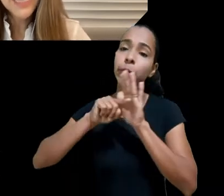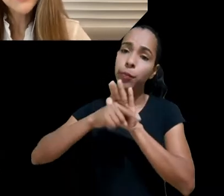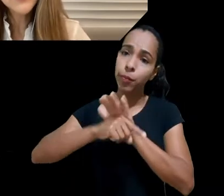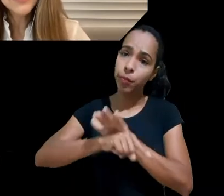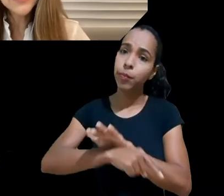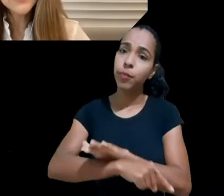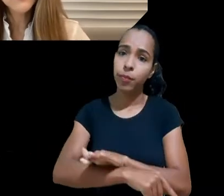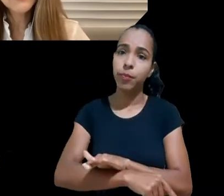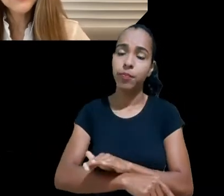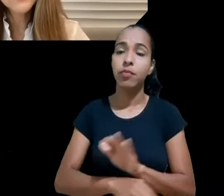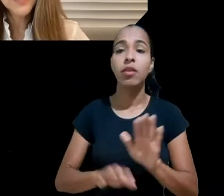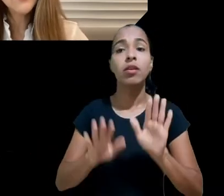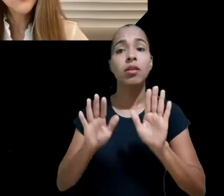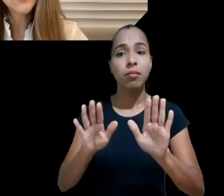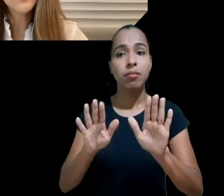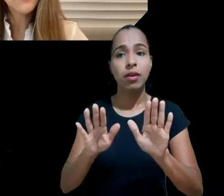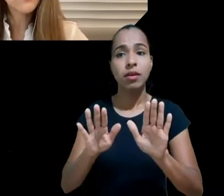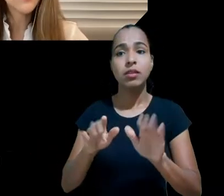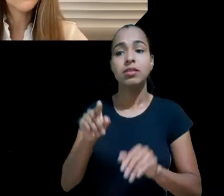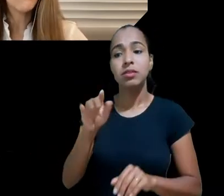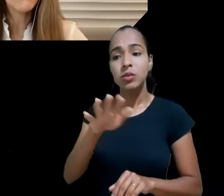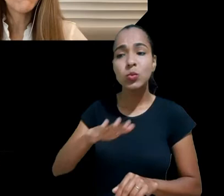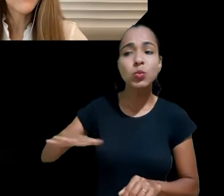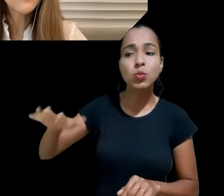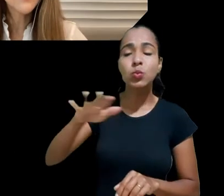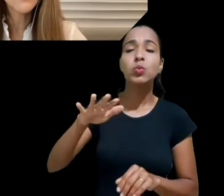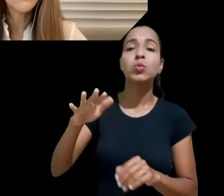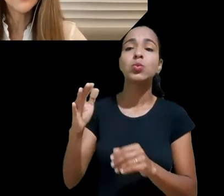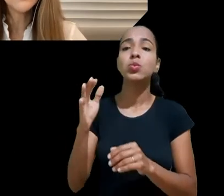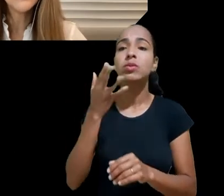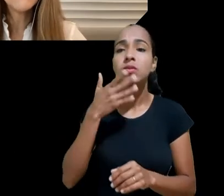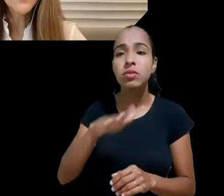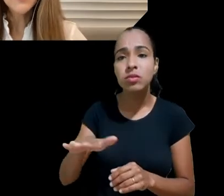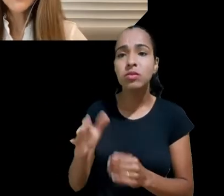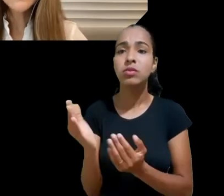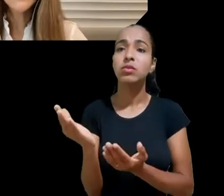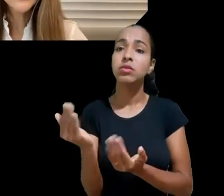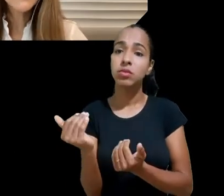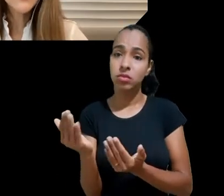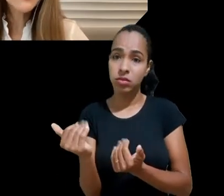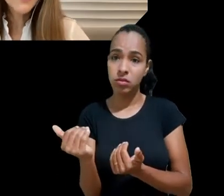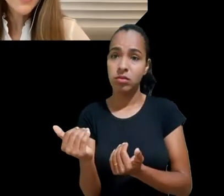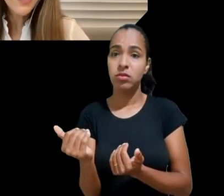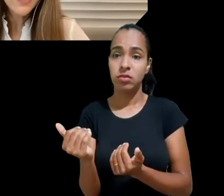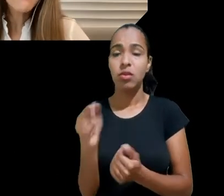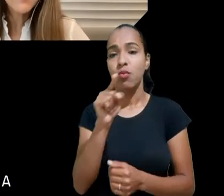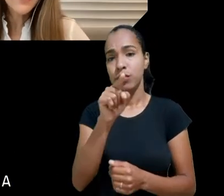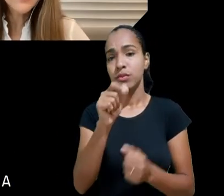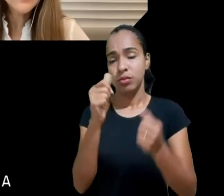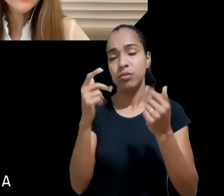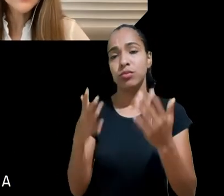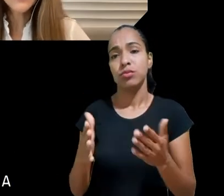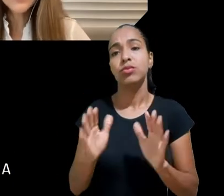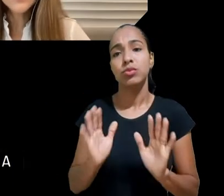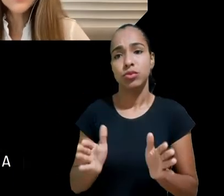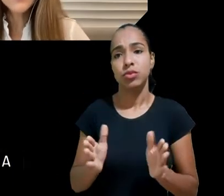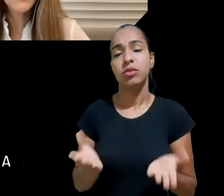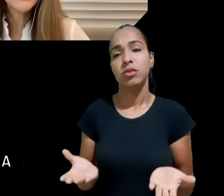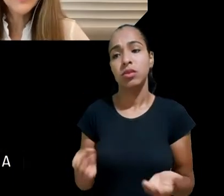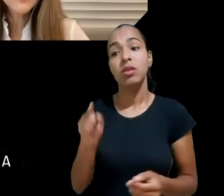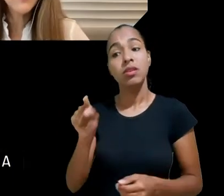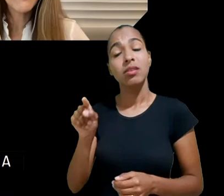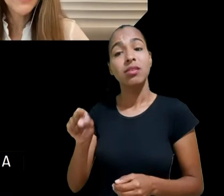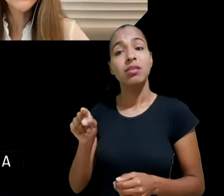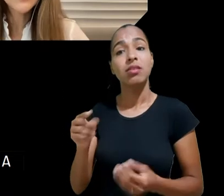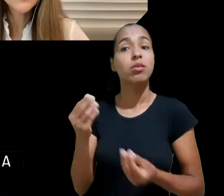-vulnerabilidade da criança e do adolescente, a que você tão bem se referiu, nós não podemos esperar apenas essas mudanças